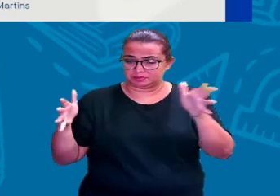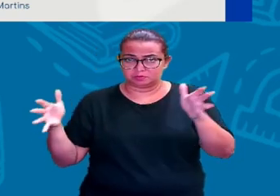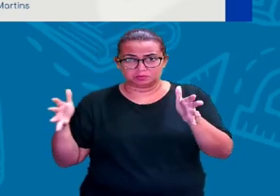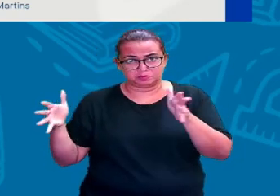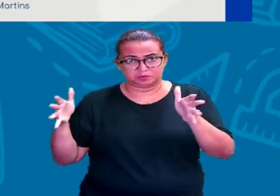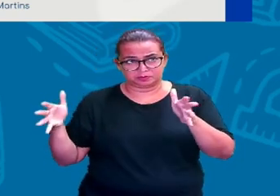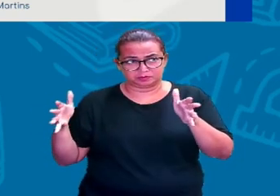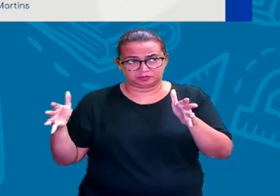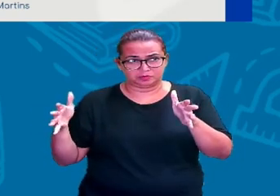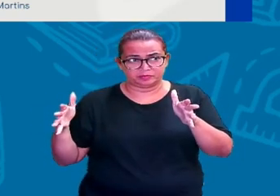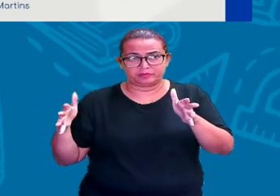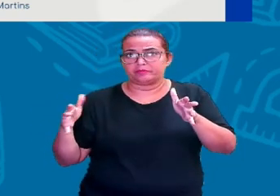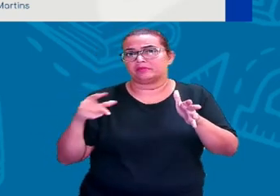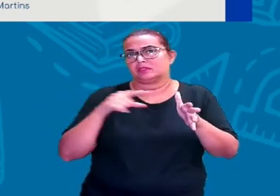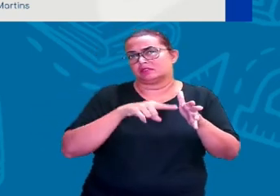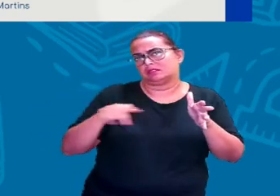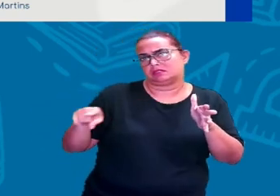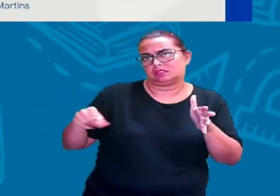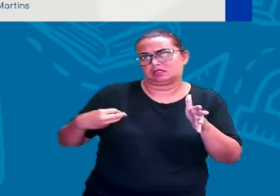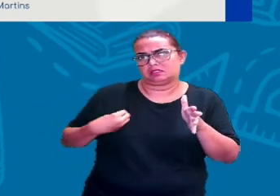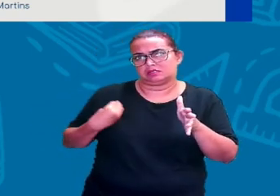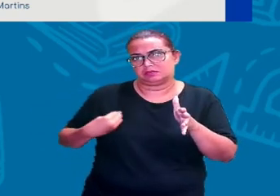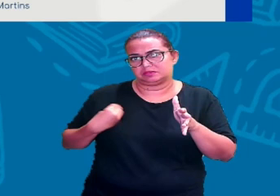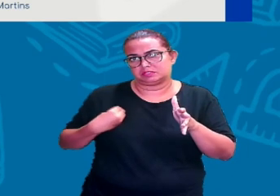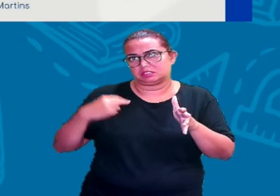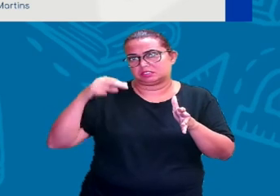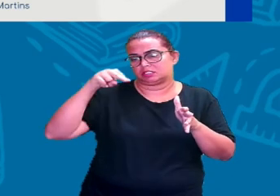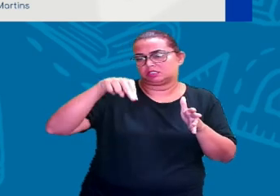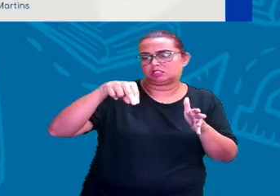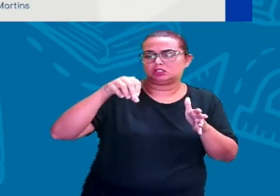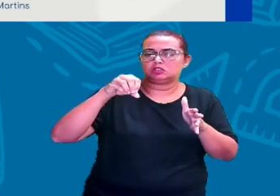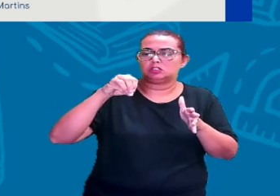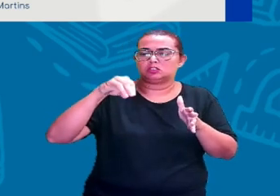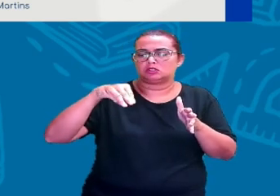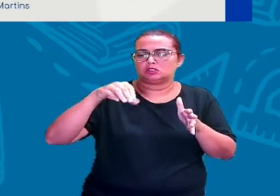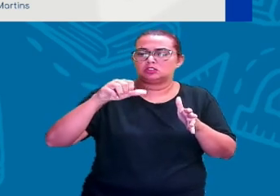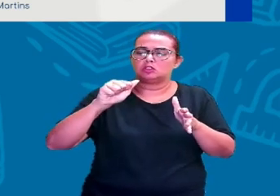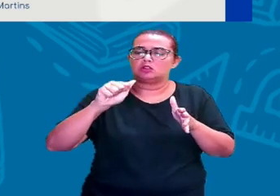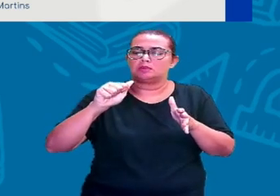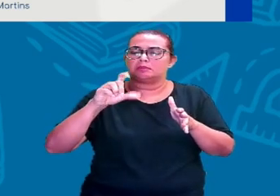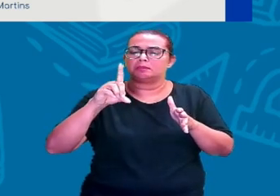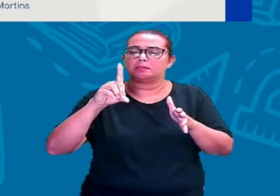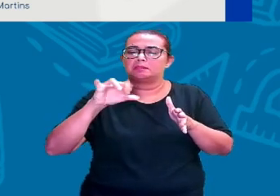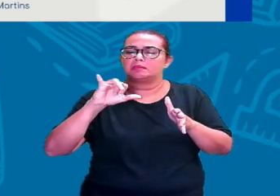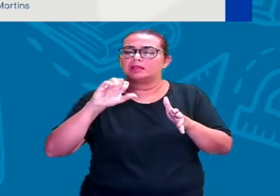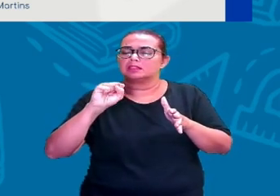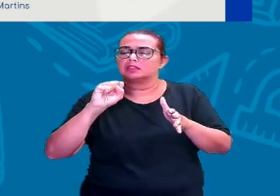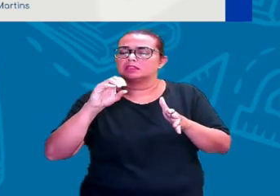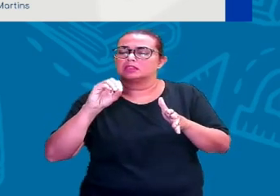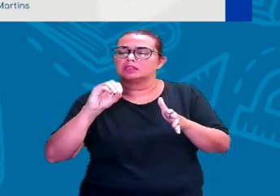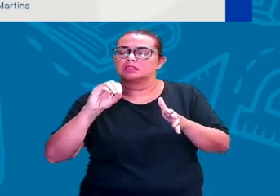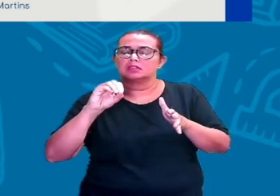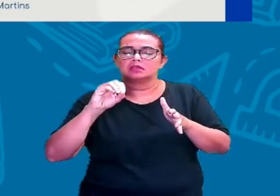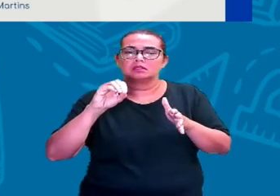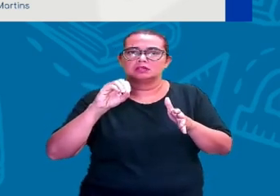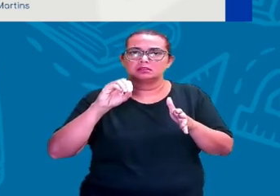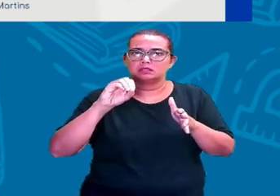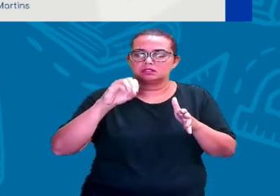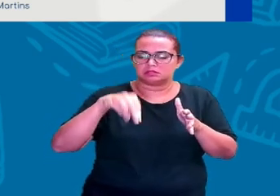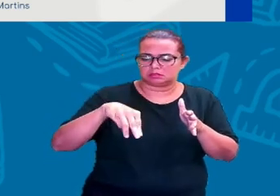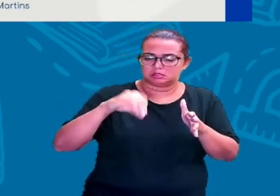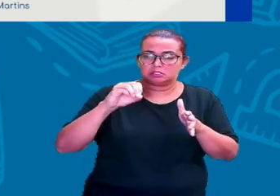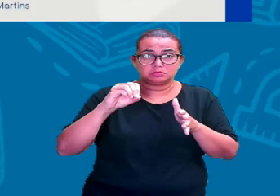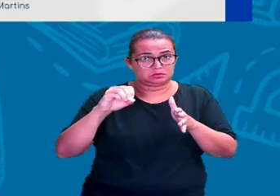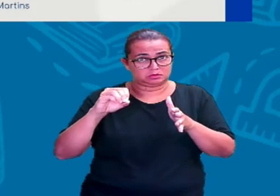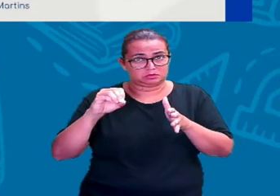chama de, a forma de vida dessas pessoas, de nomadismo. Que é característico dessa época, onde